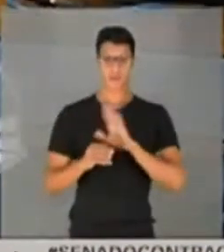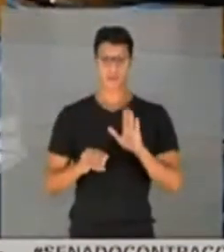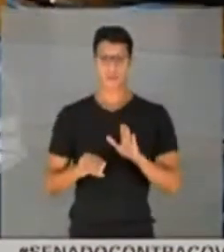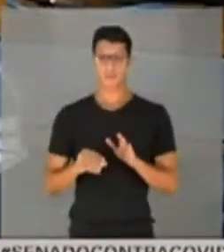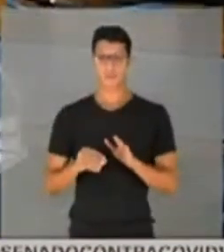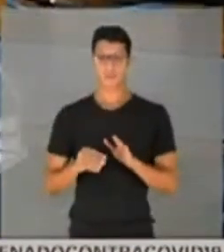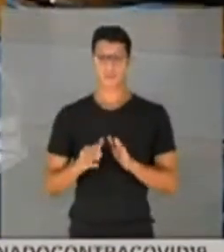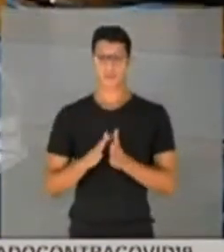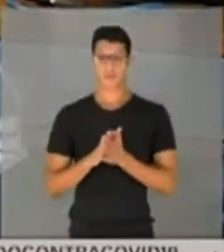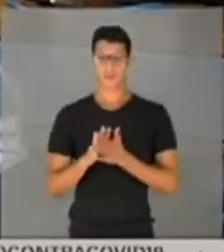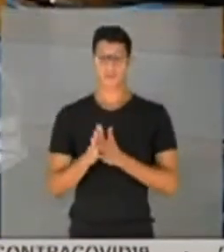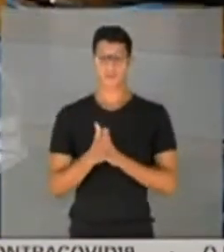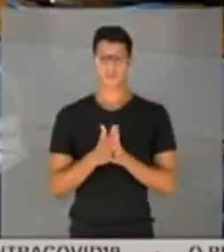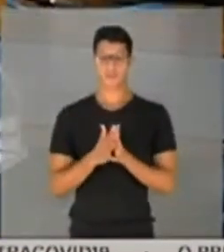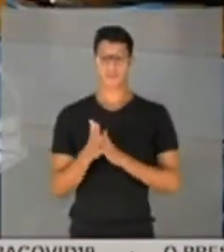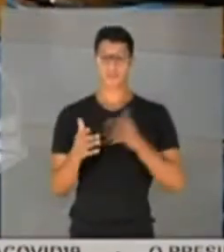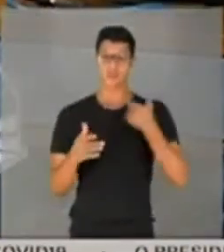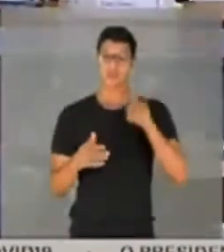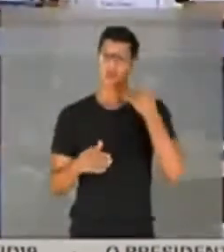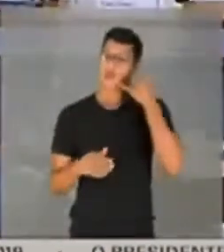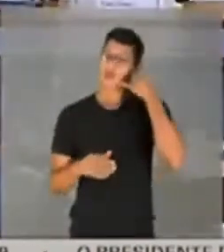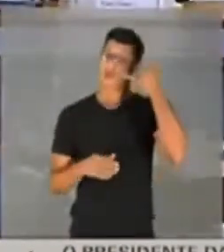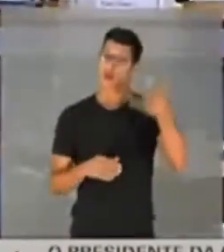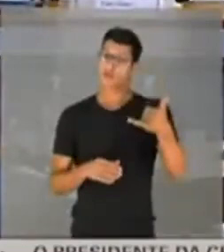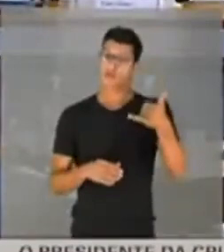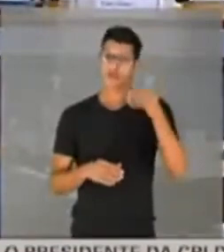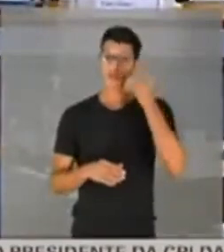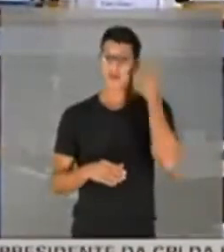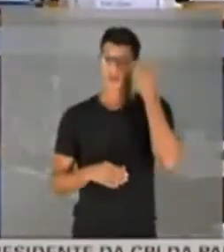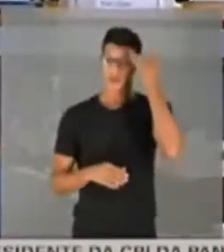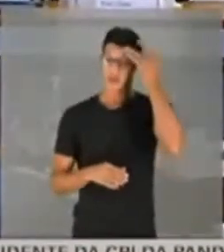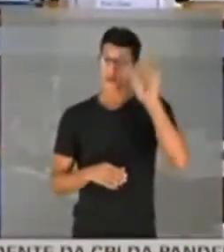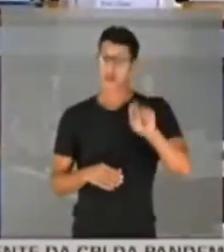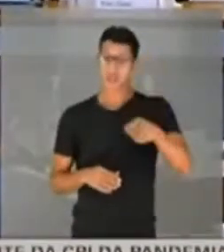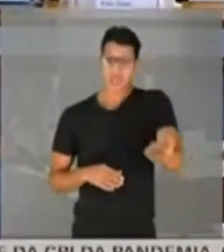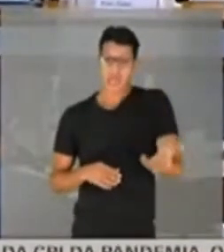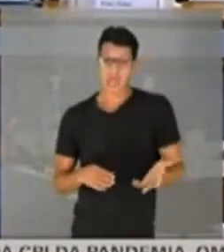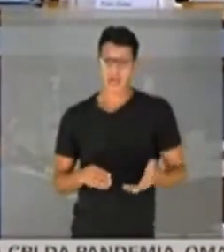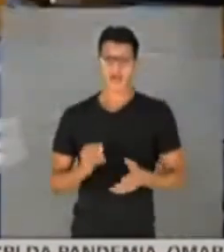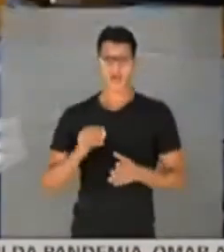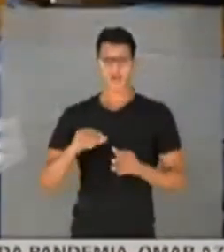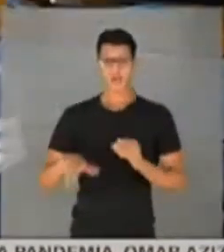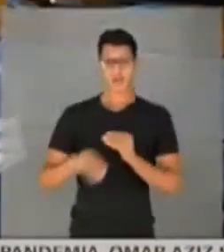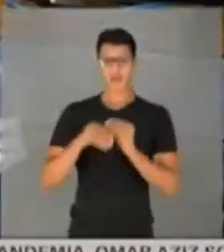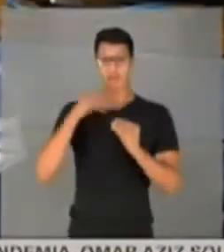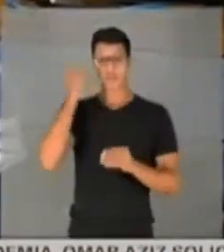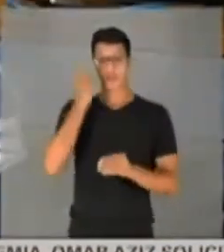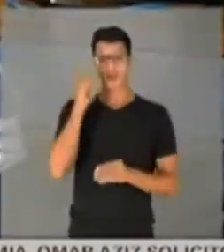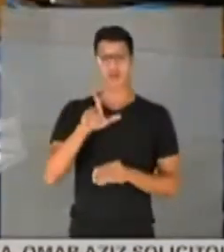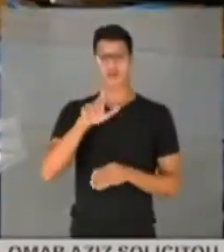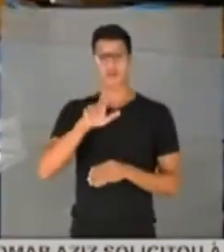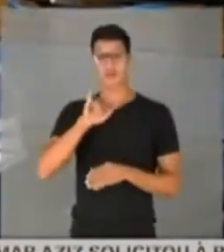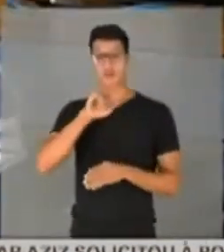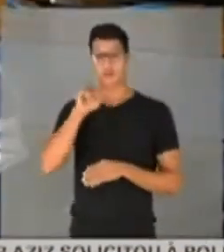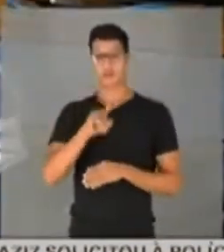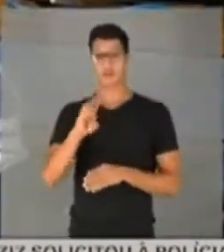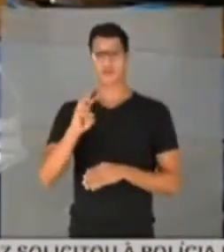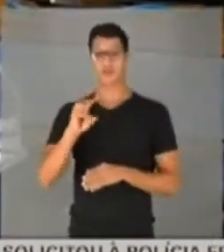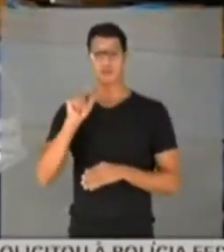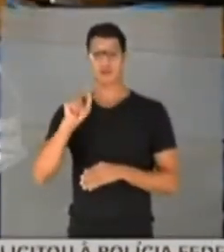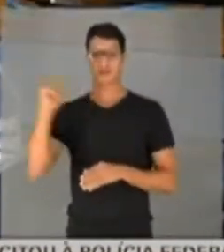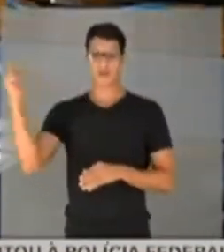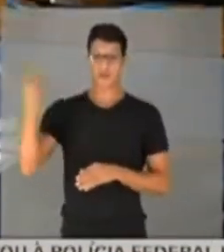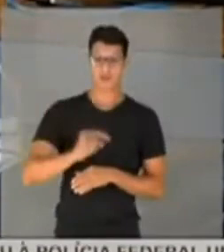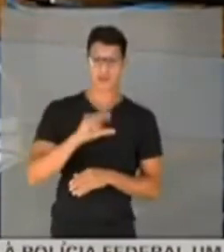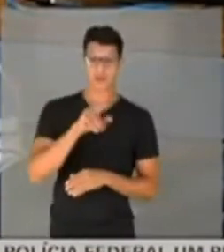eu não tenho o telefone do deputado. Então, para completar, o deputado Luiz Miranda do DEM, que